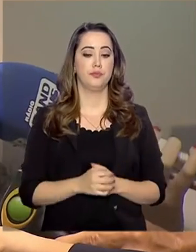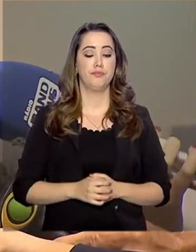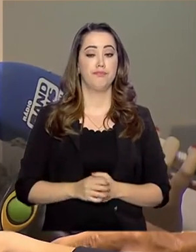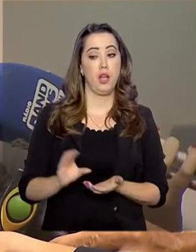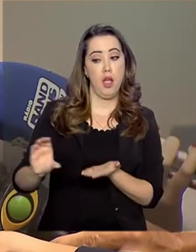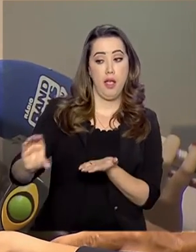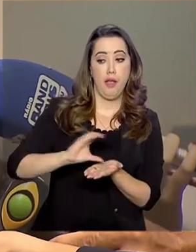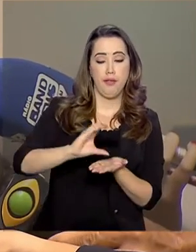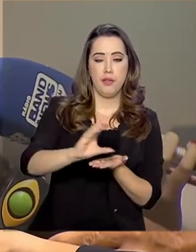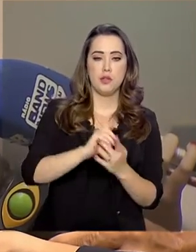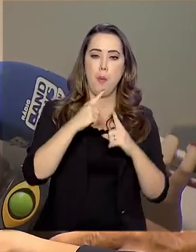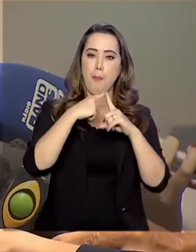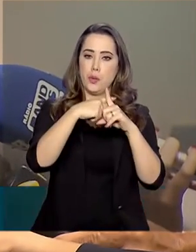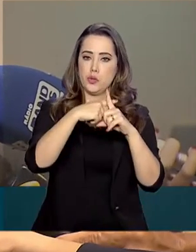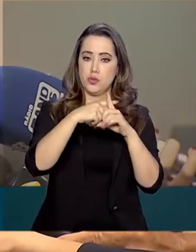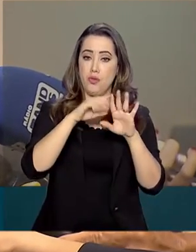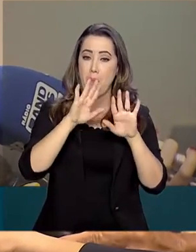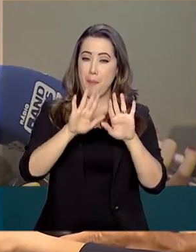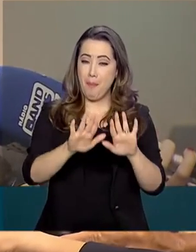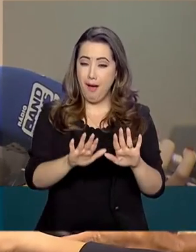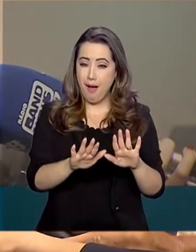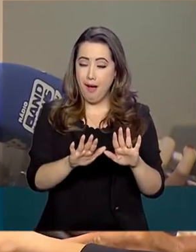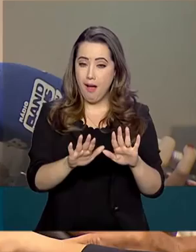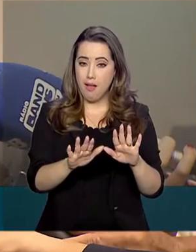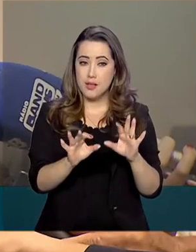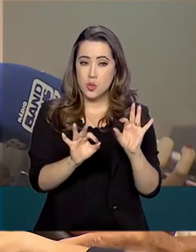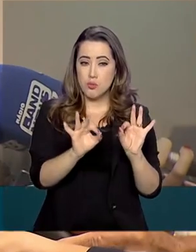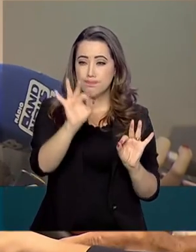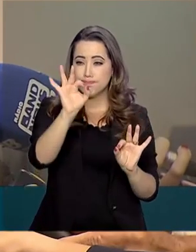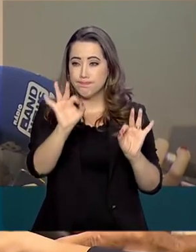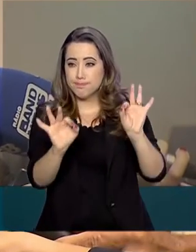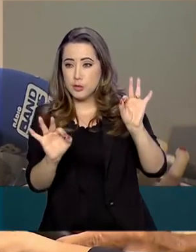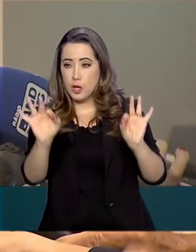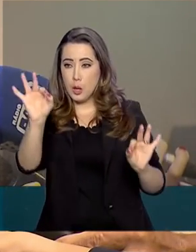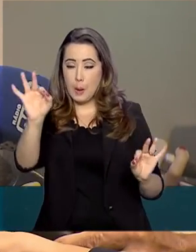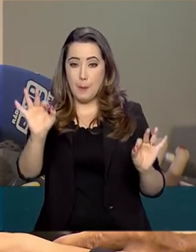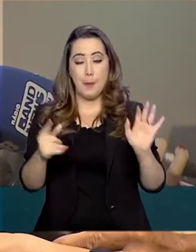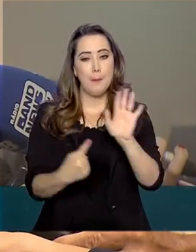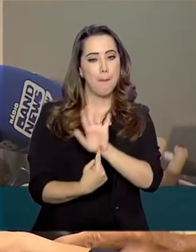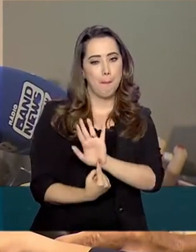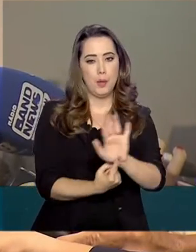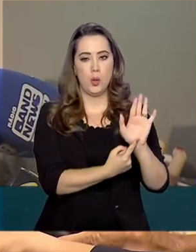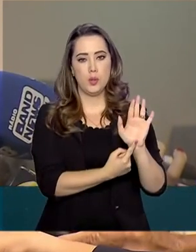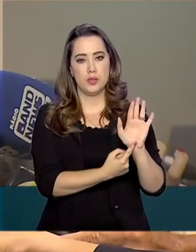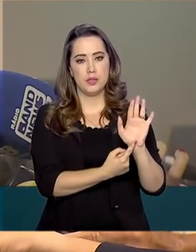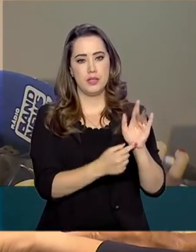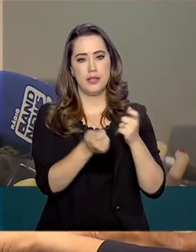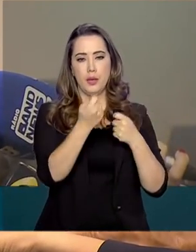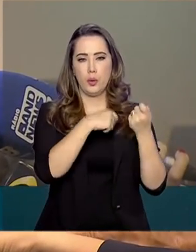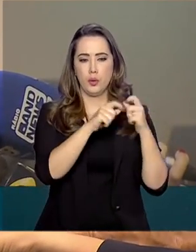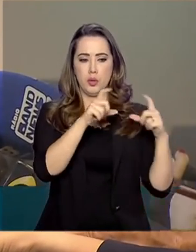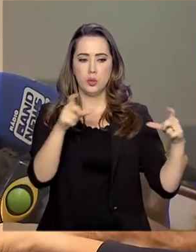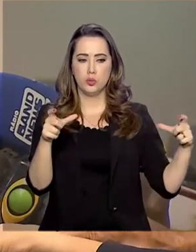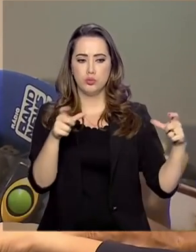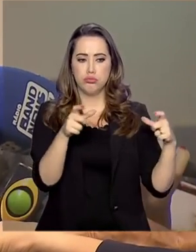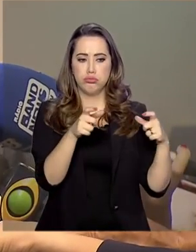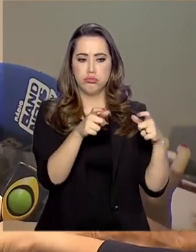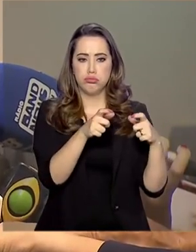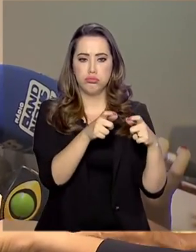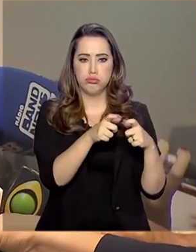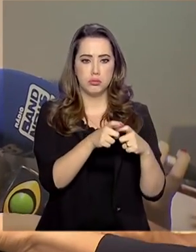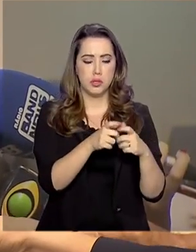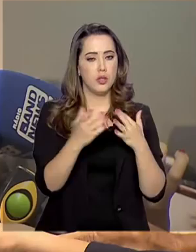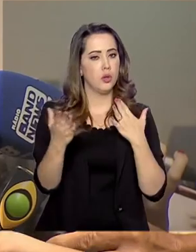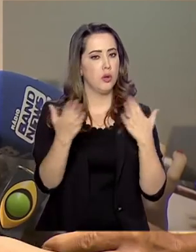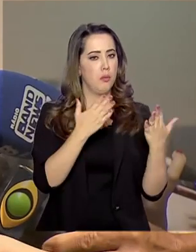vem positiva, mas os parâmetros macroeconômicos sinalizam um decréscimo da atividade econômica. Esse decréscimo em